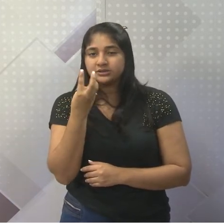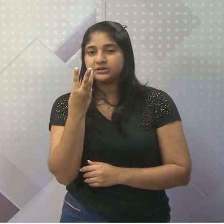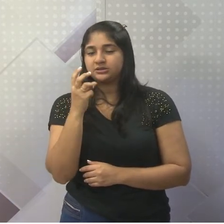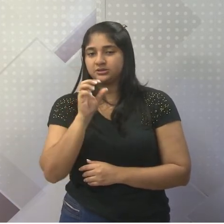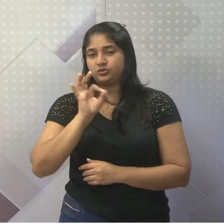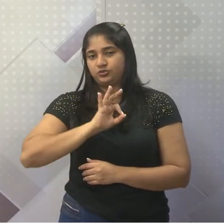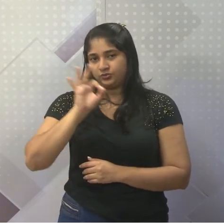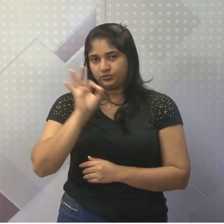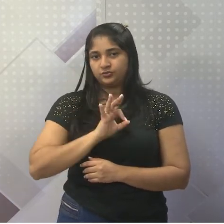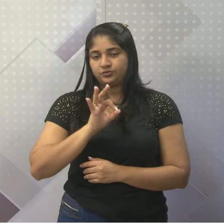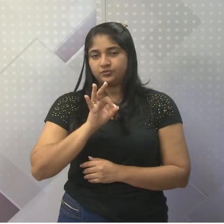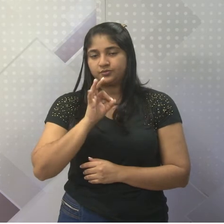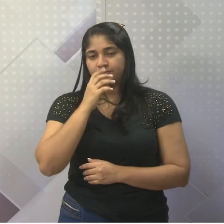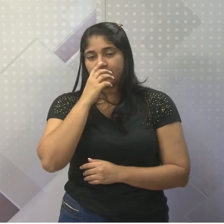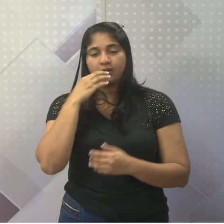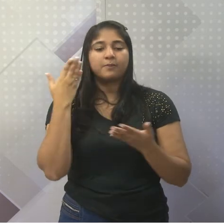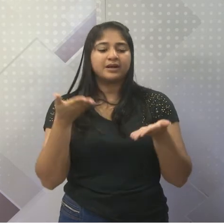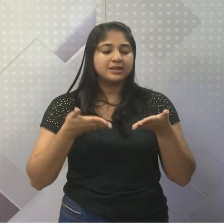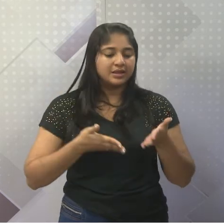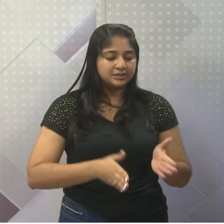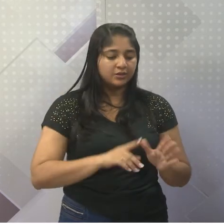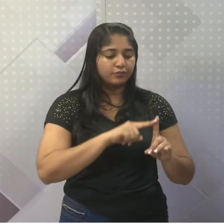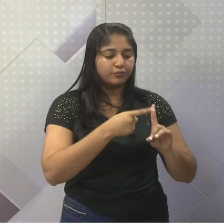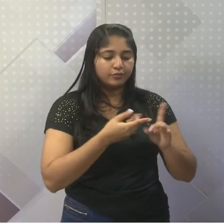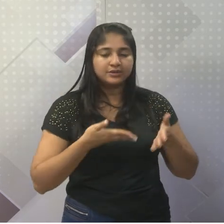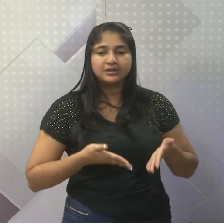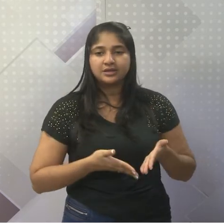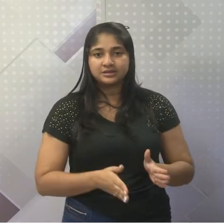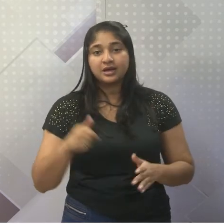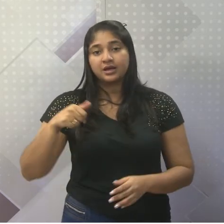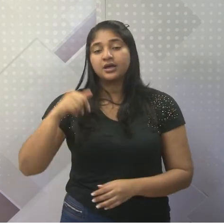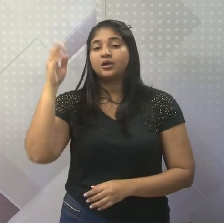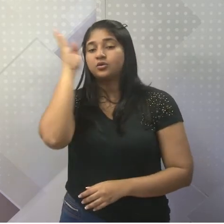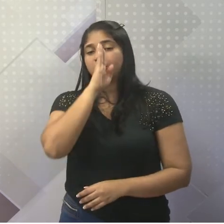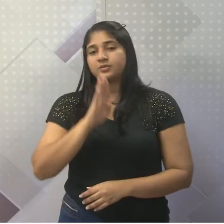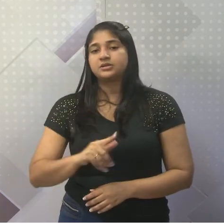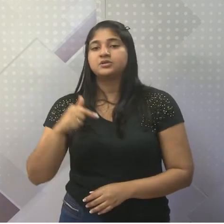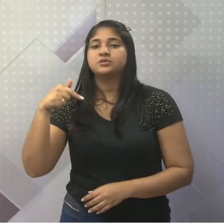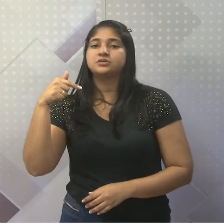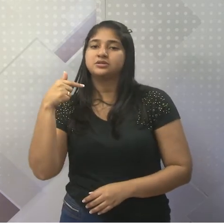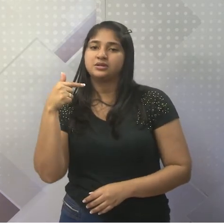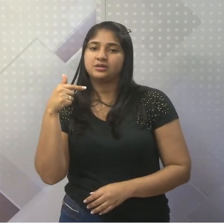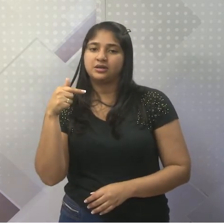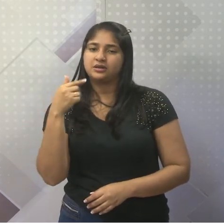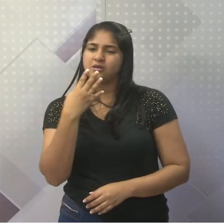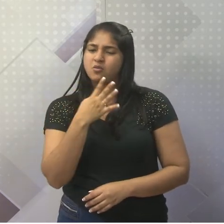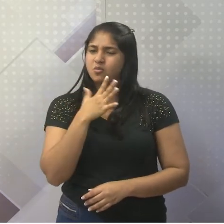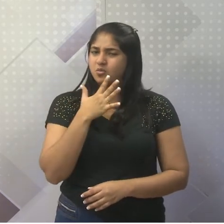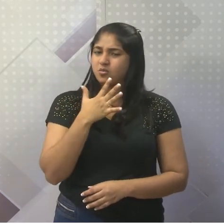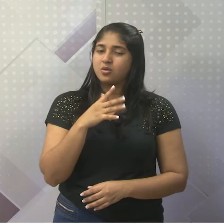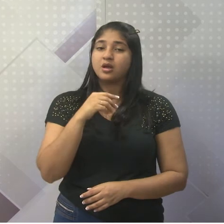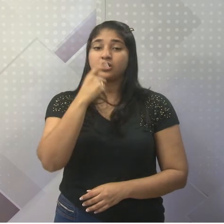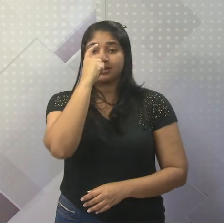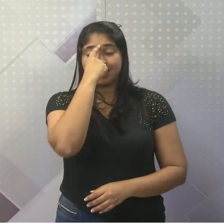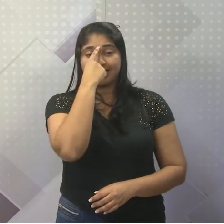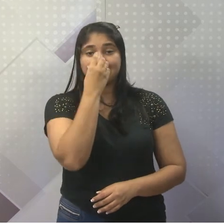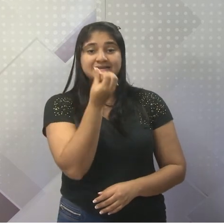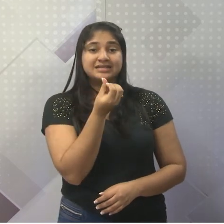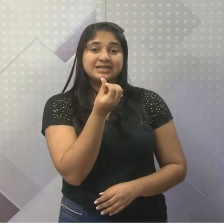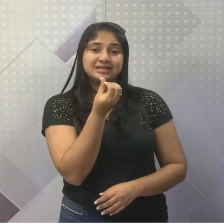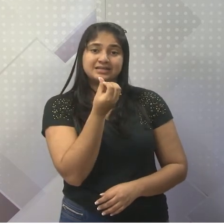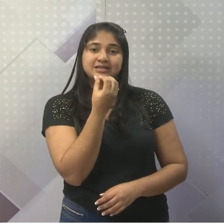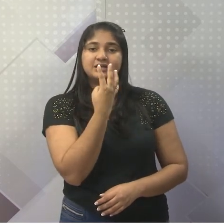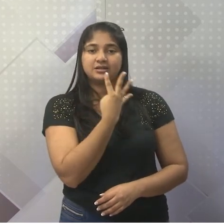A questão da esperança de vida ao nascer no Brasil é 72,4%. Na Índia, é 64%. É